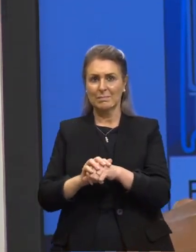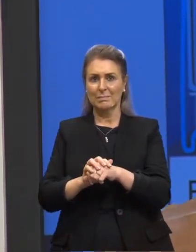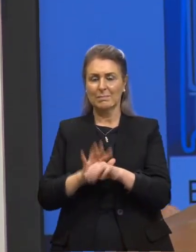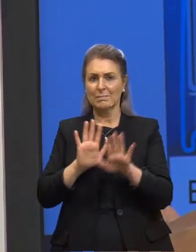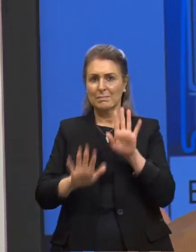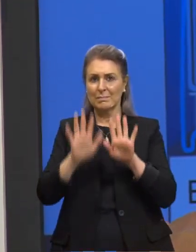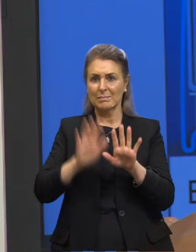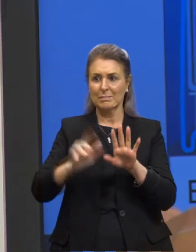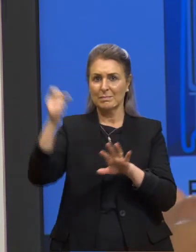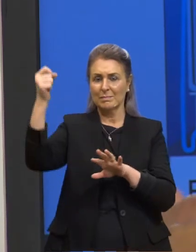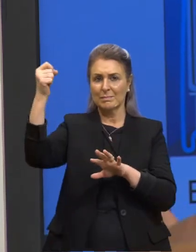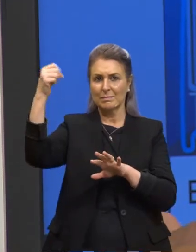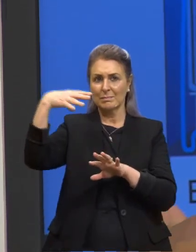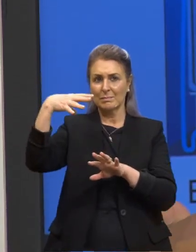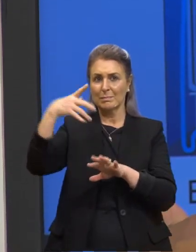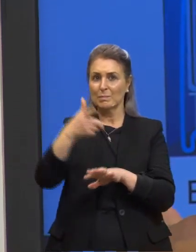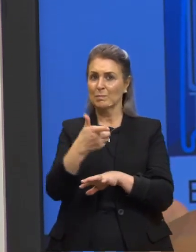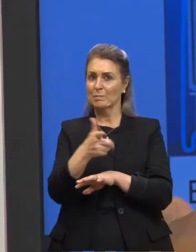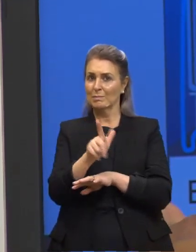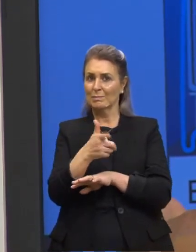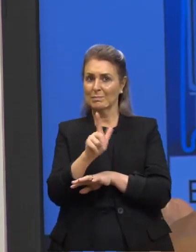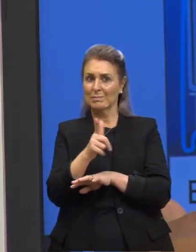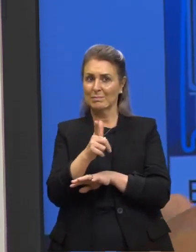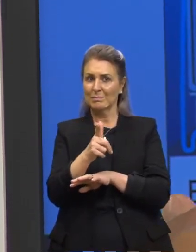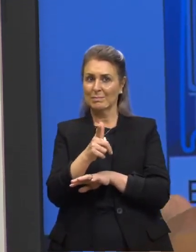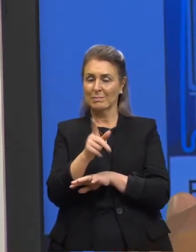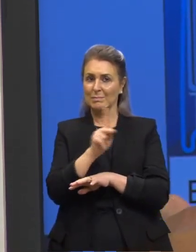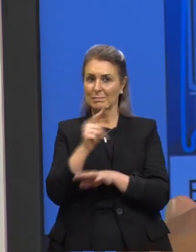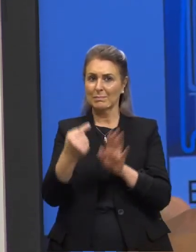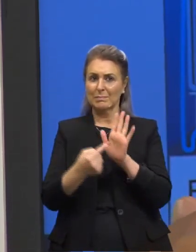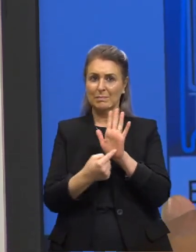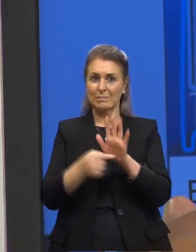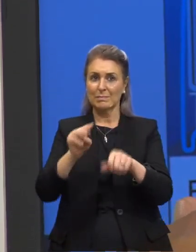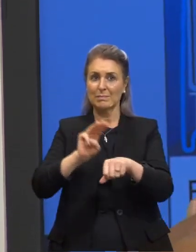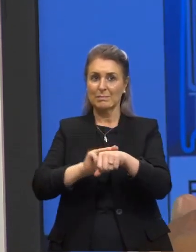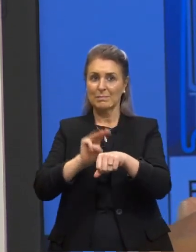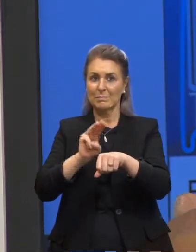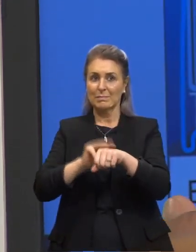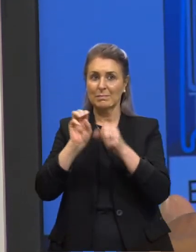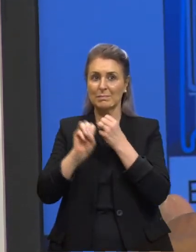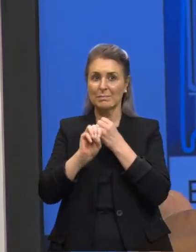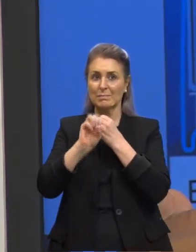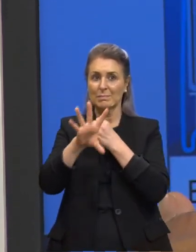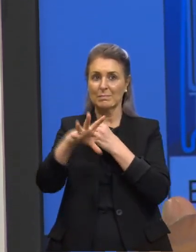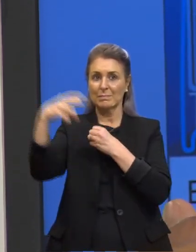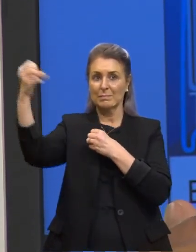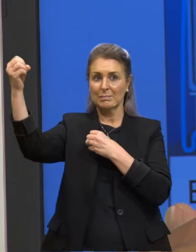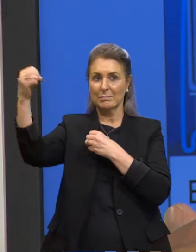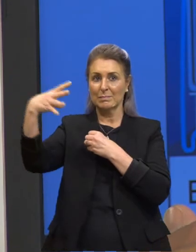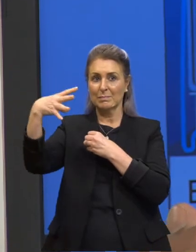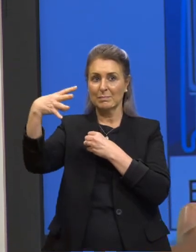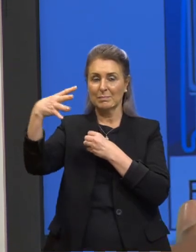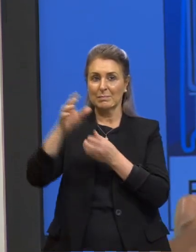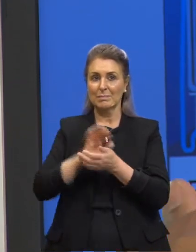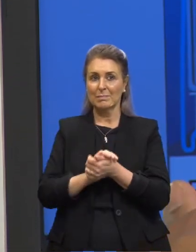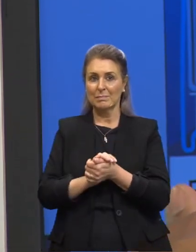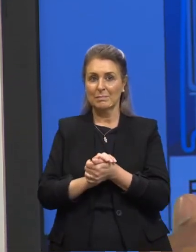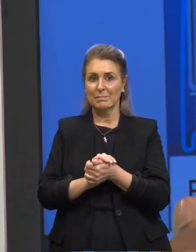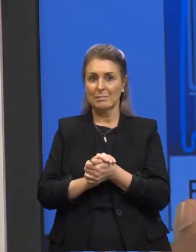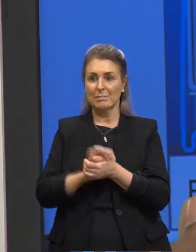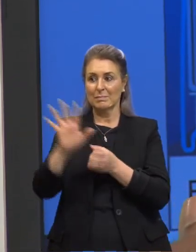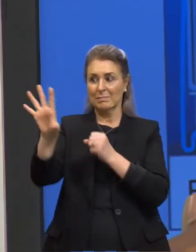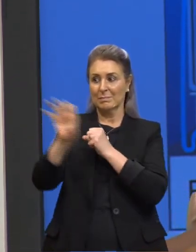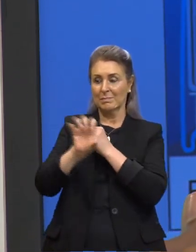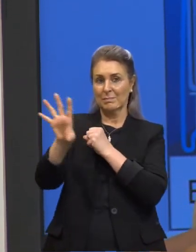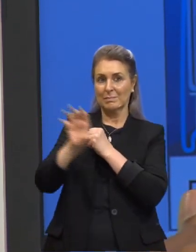né, eu não vou ter, aqui, ó, eu tenho um metal que está emitindo luz, certo? Que está recebendo